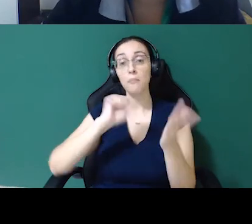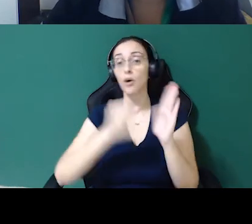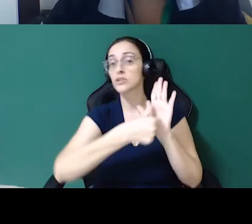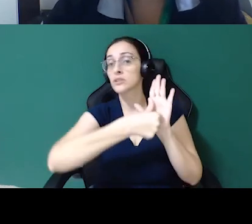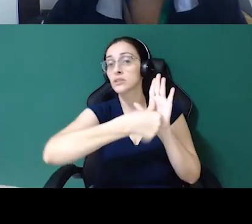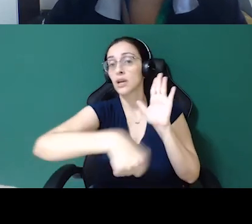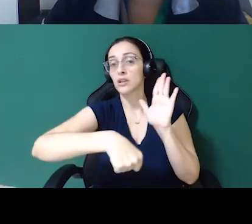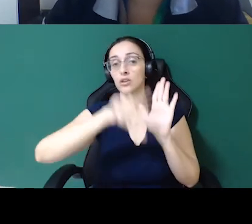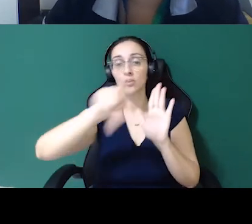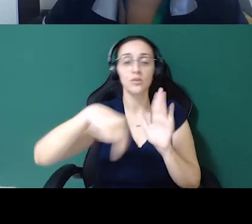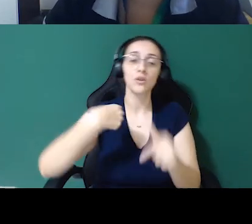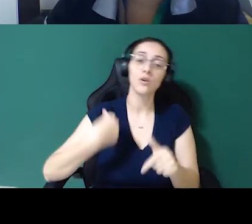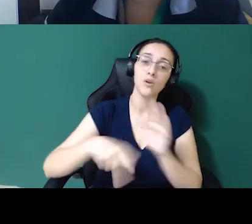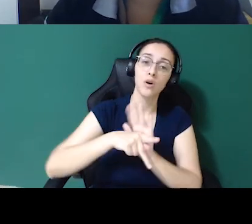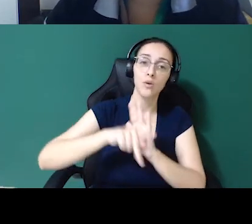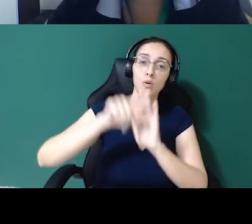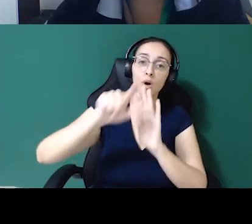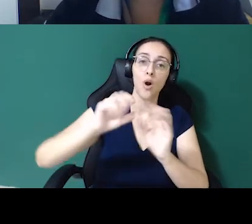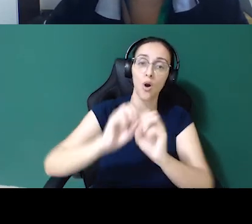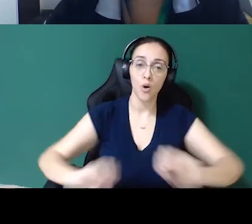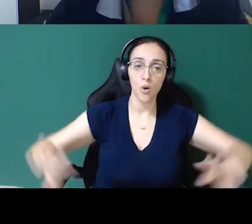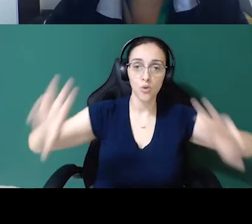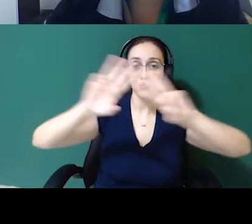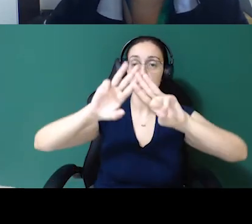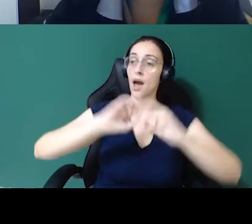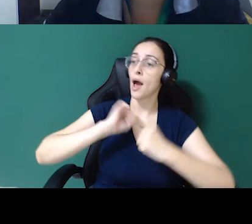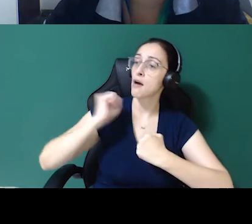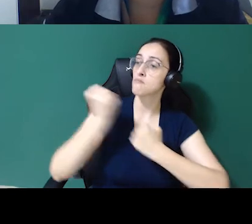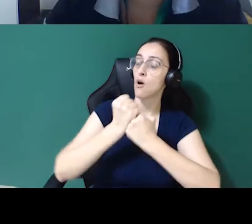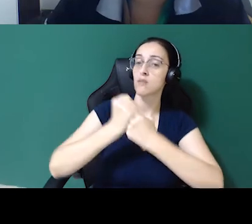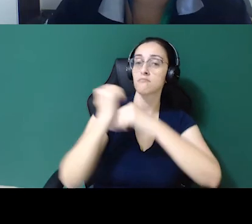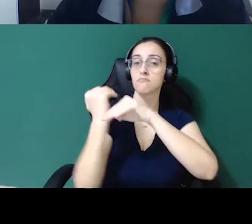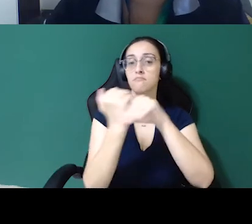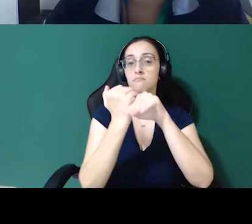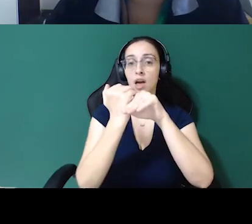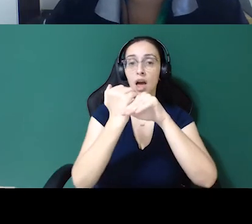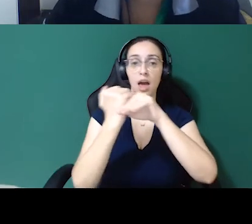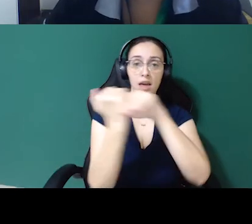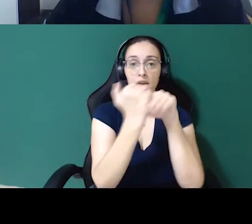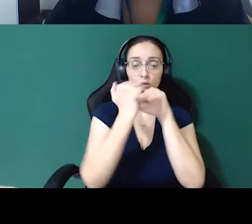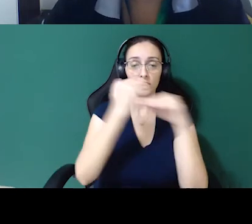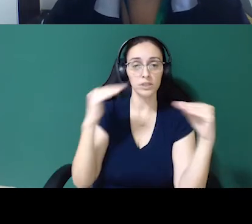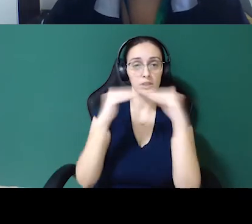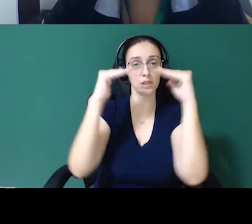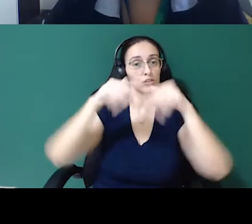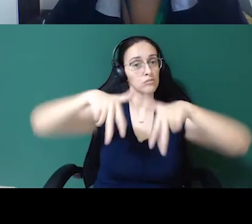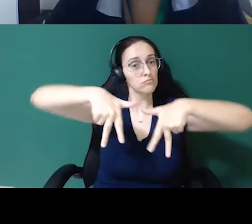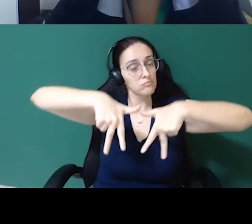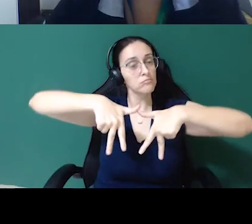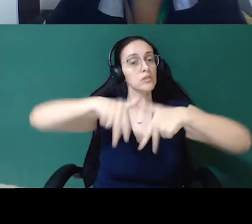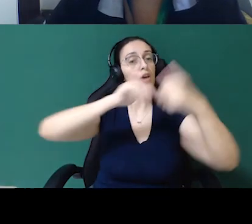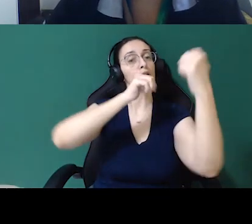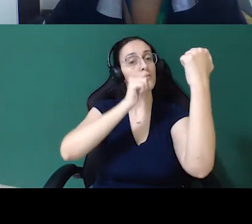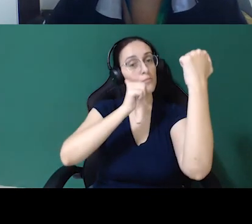ONU, como uma empresa que apoia a equidade de gênero e o empoderamento das mulheres. Então, a